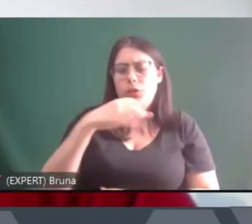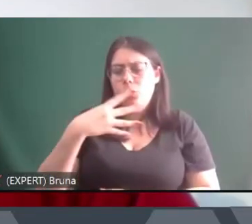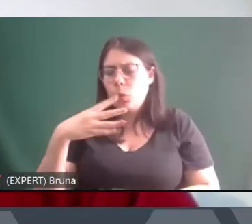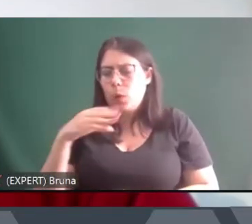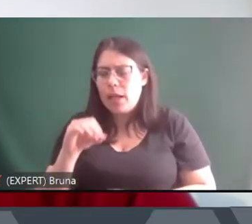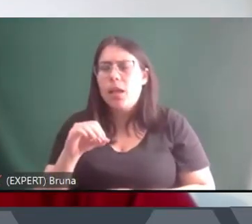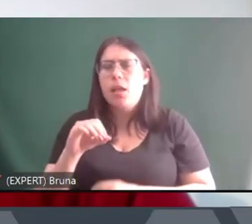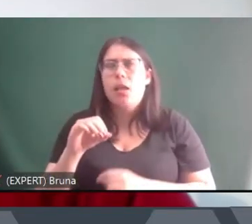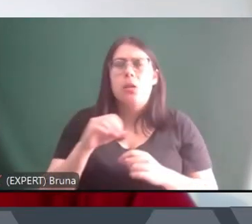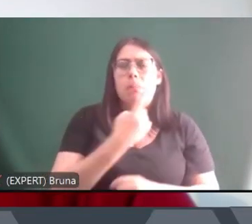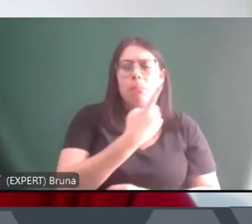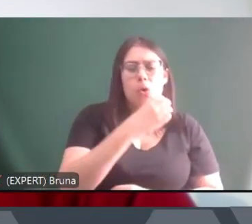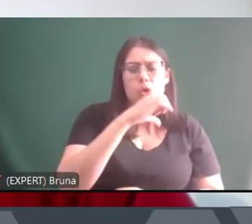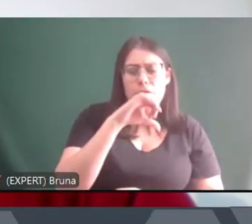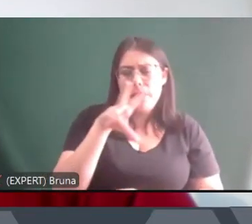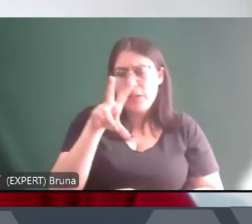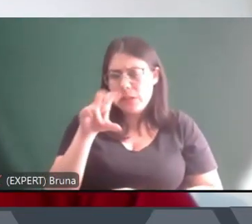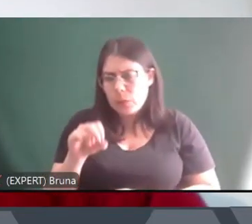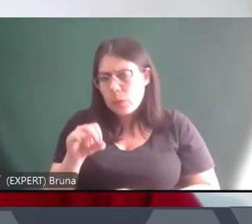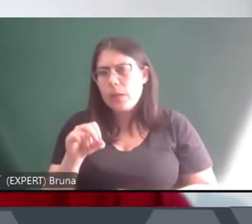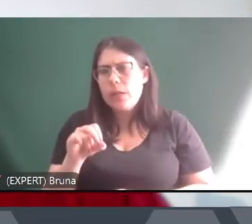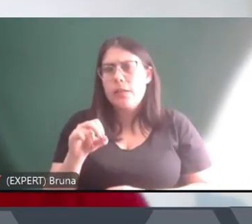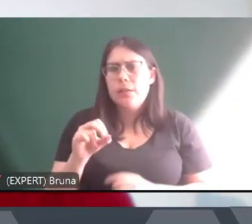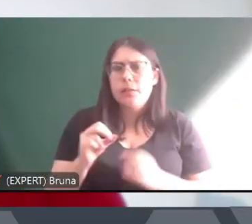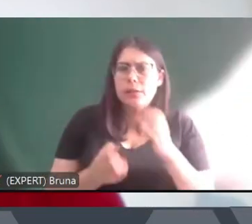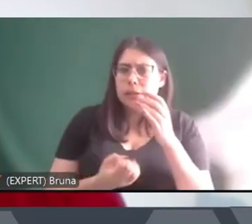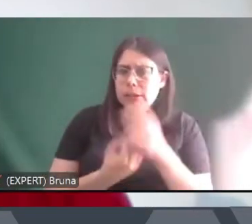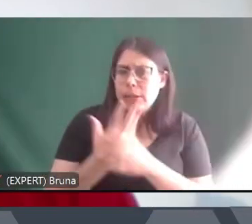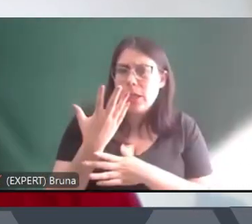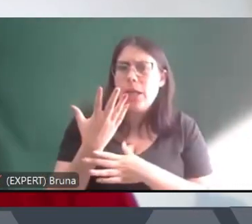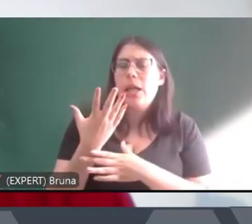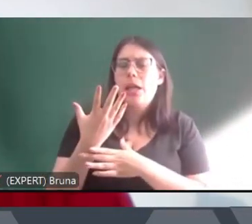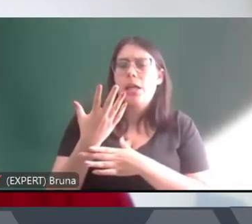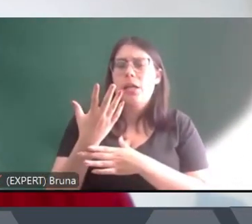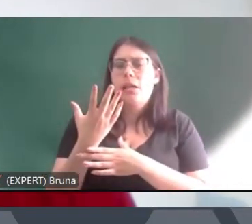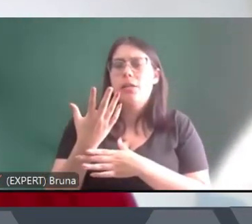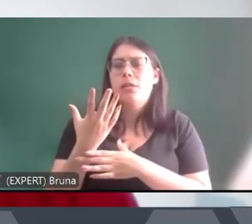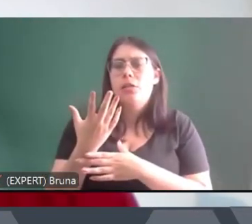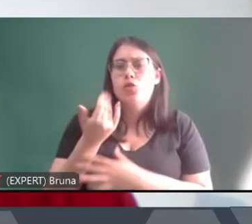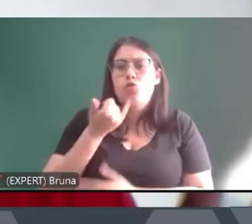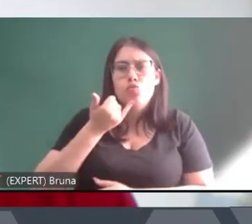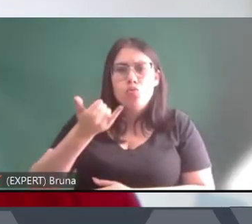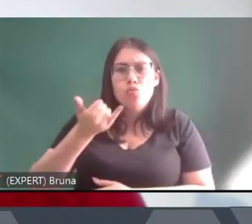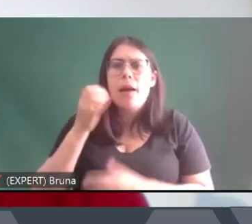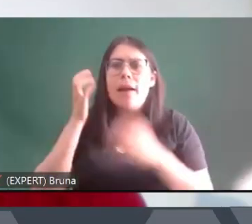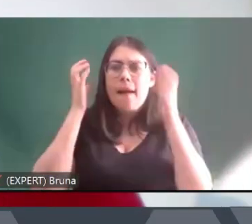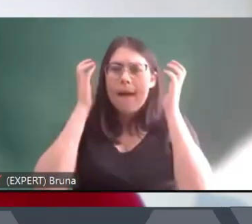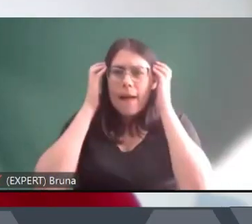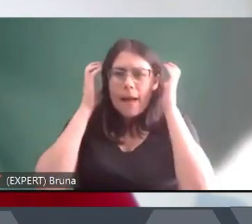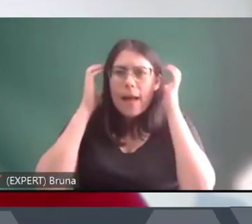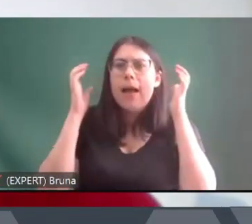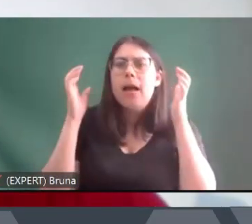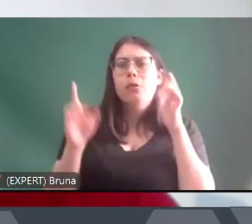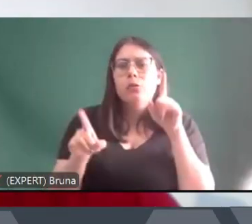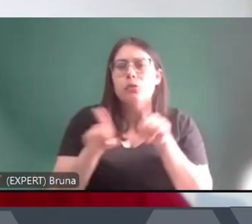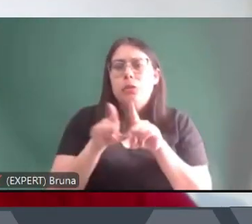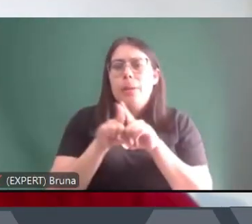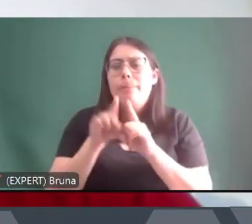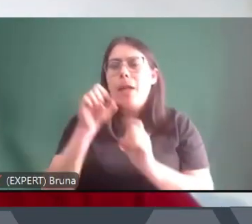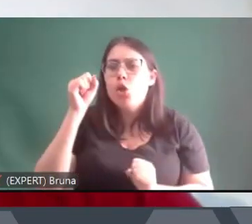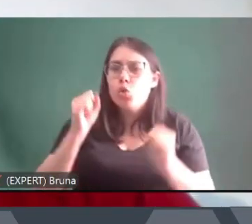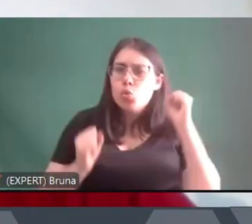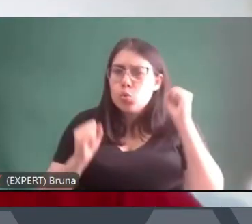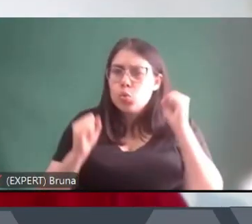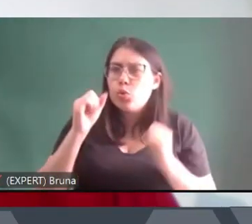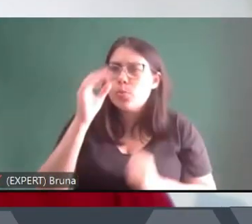e a partir do surgimento dos veículos de comunicação massa, das rádios e do processo de industrialização brasileira,